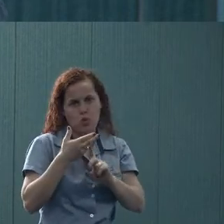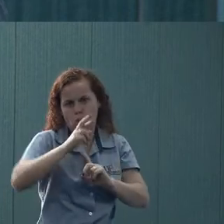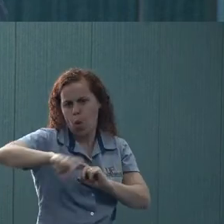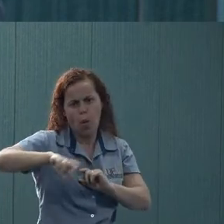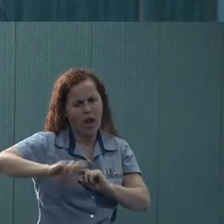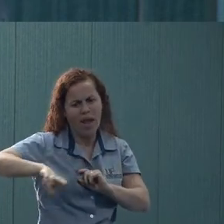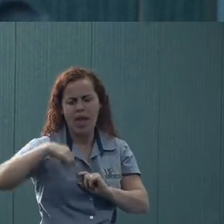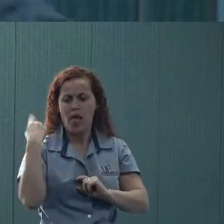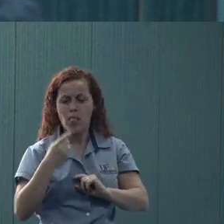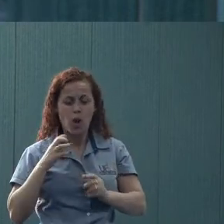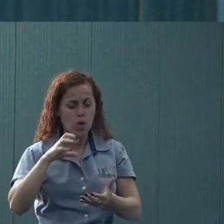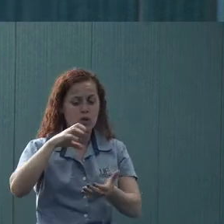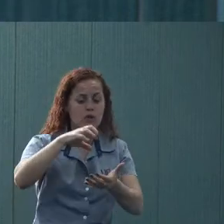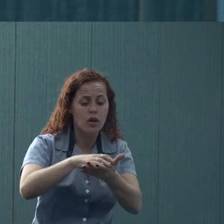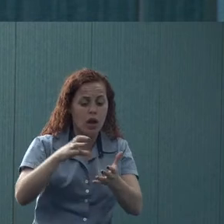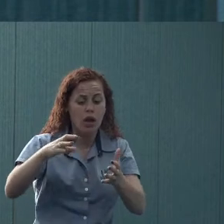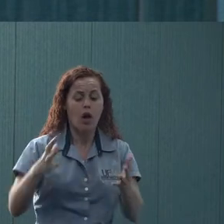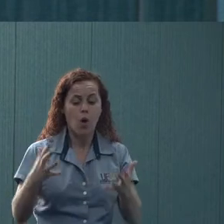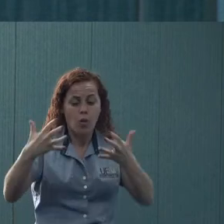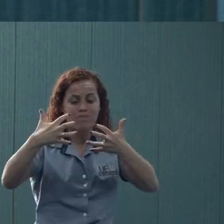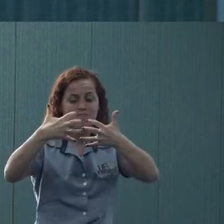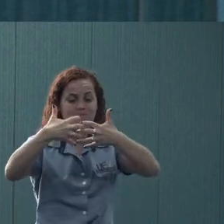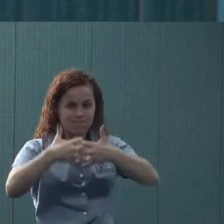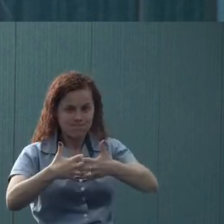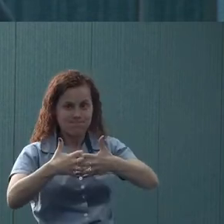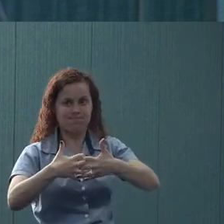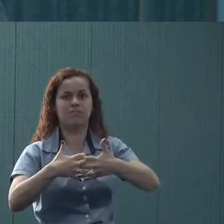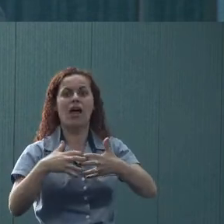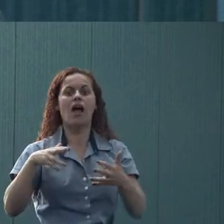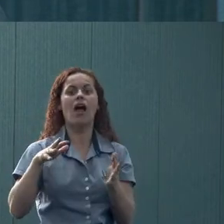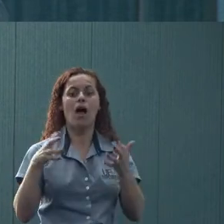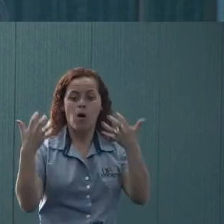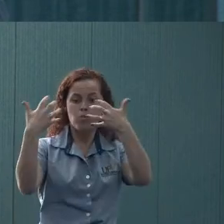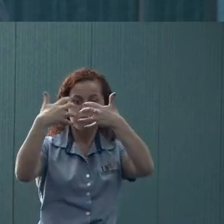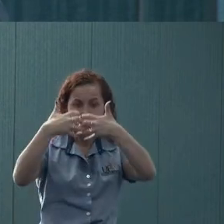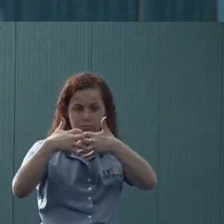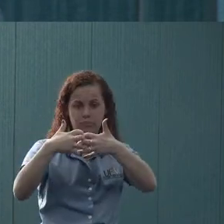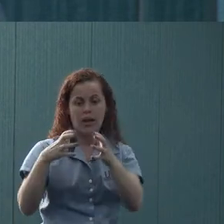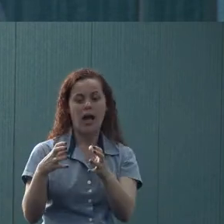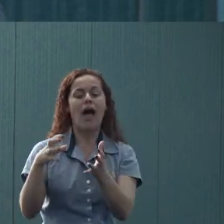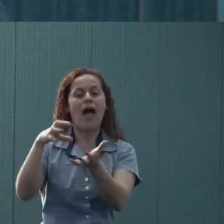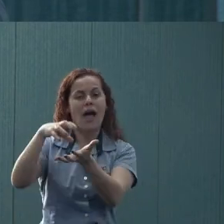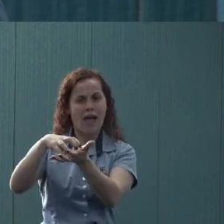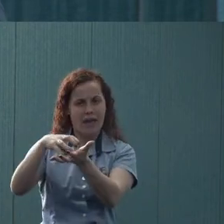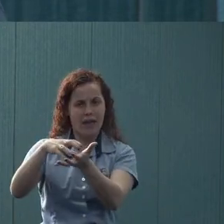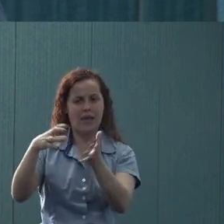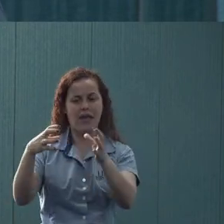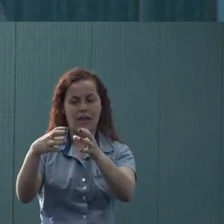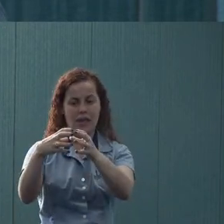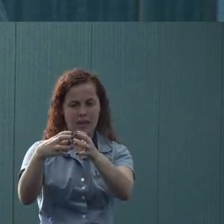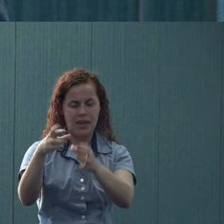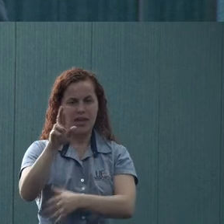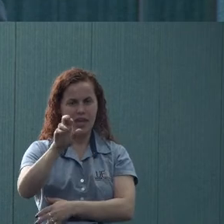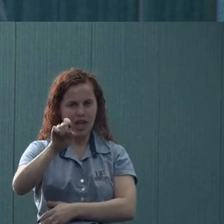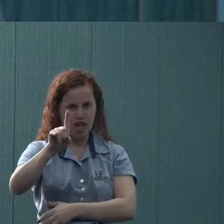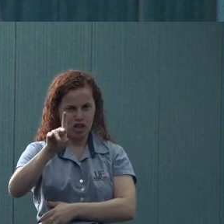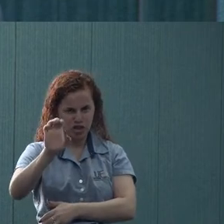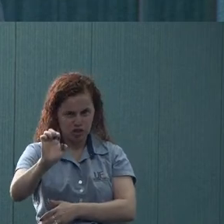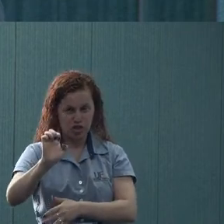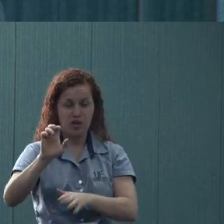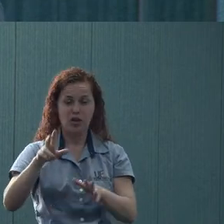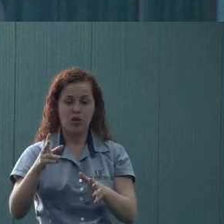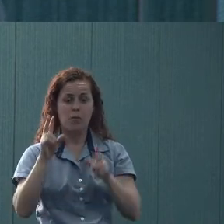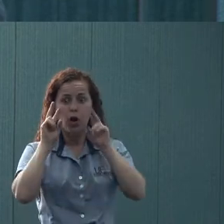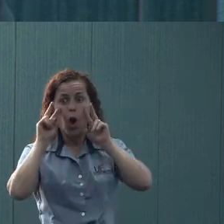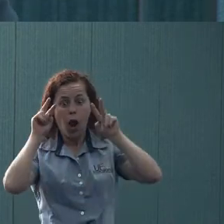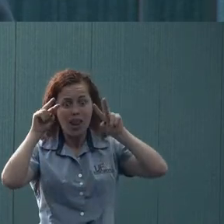setor complementar a essa rede. Então, eu sempre acho importante destacar que a gente não pode olhar